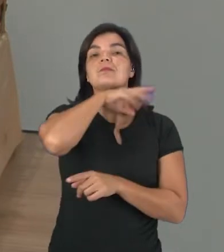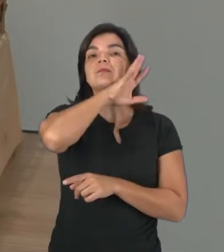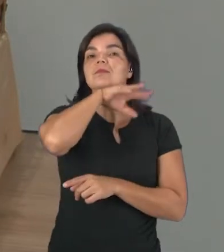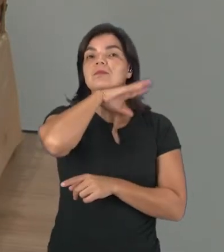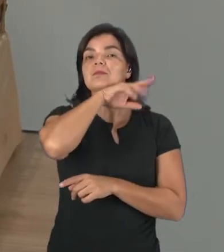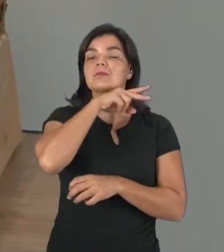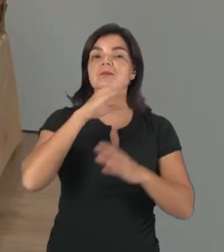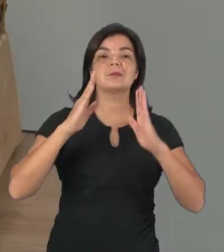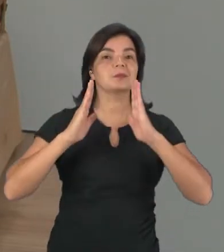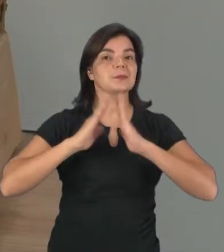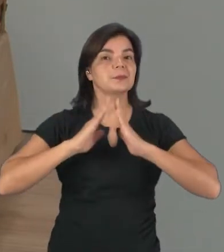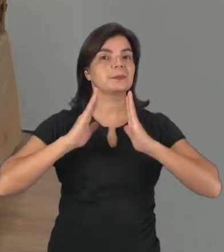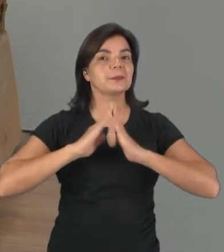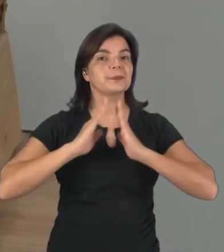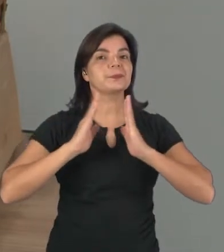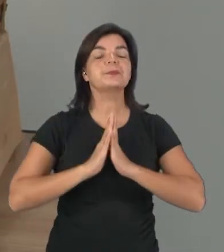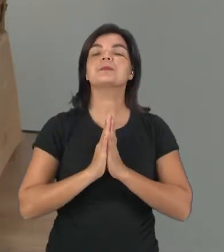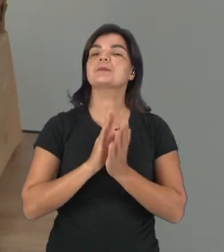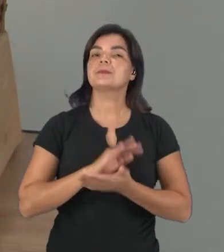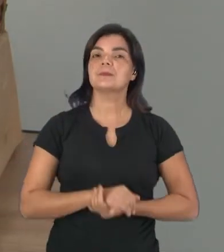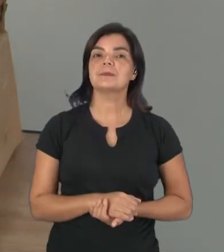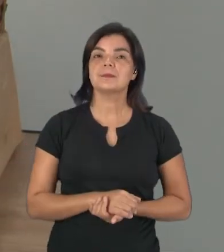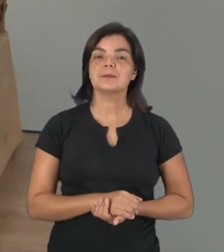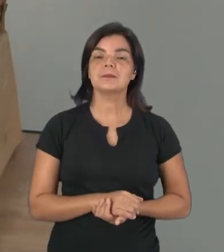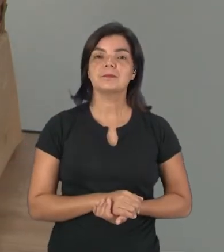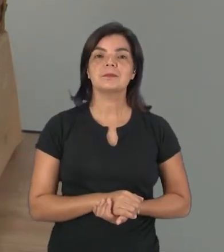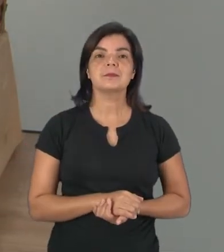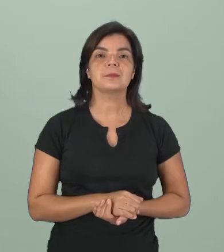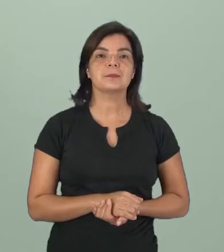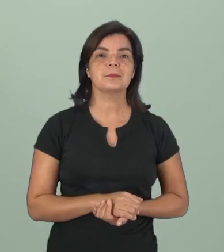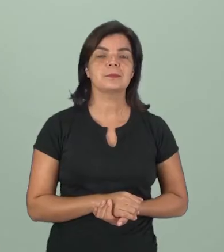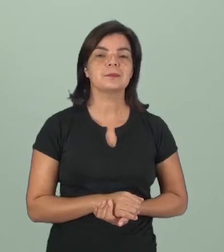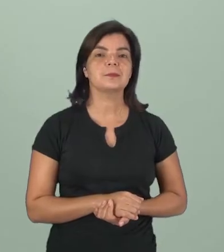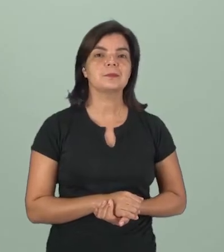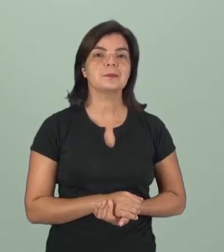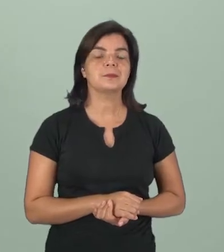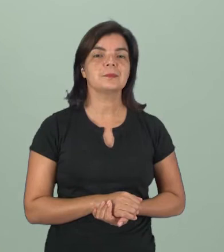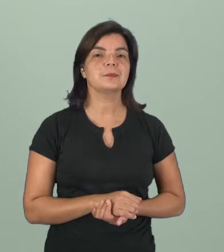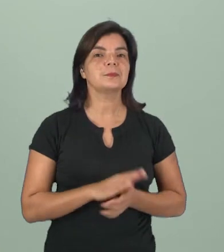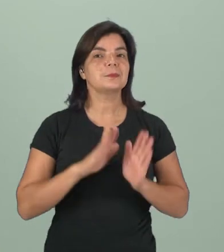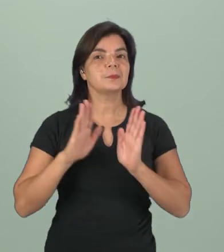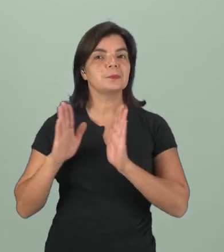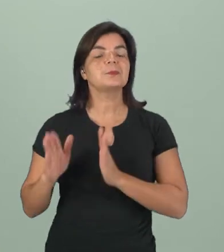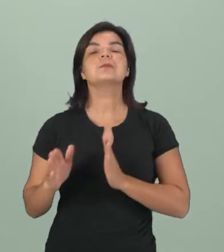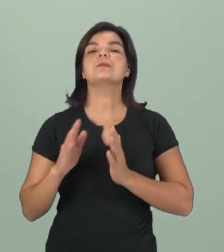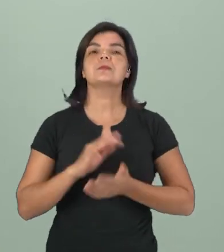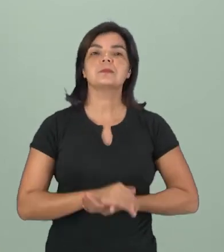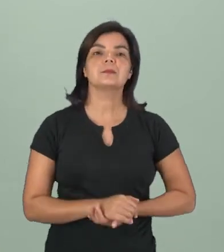doméstico. Isso mesmo. Vou colocá-la para este lado.